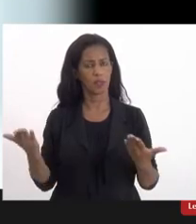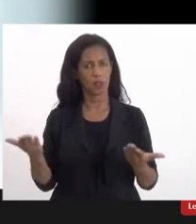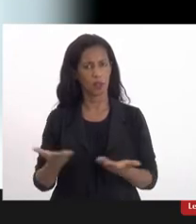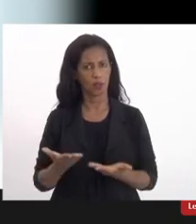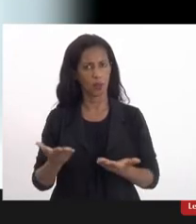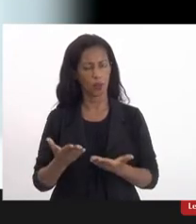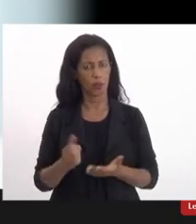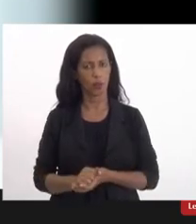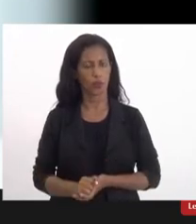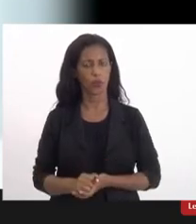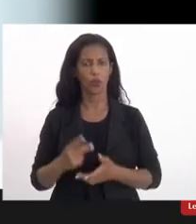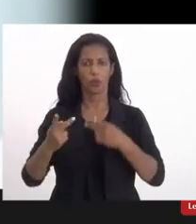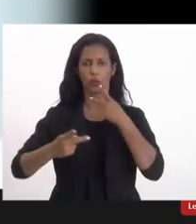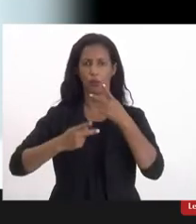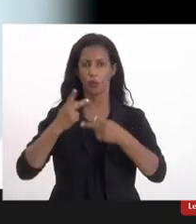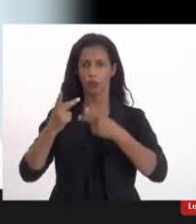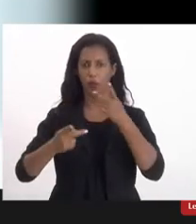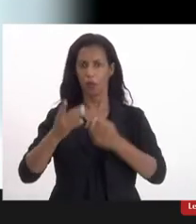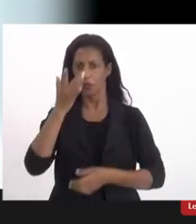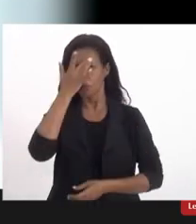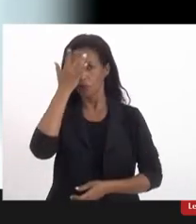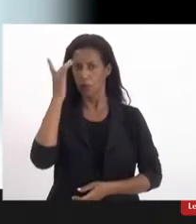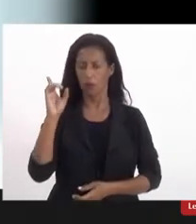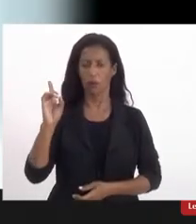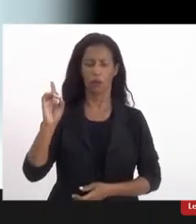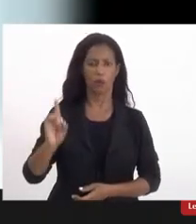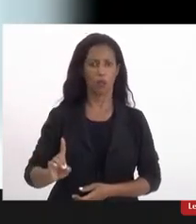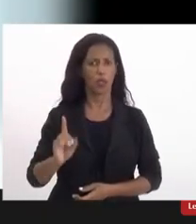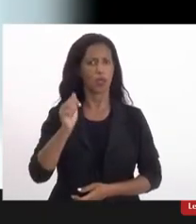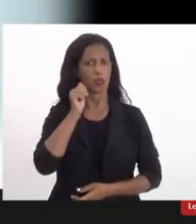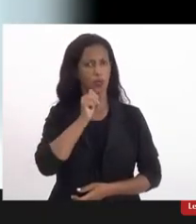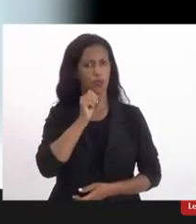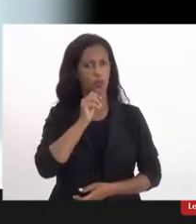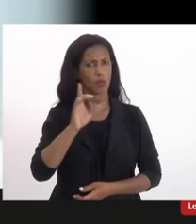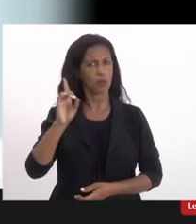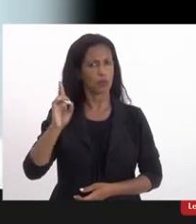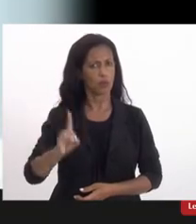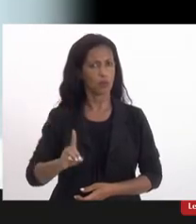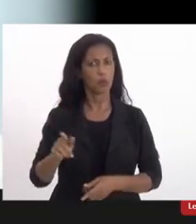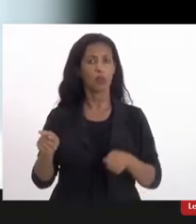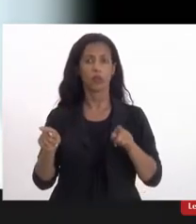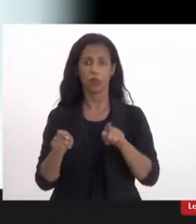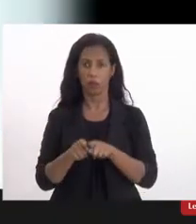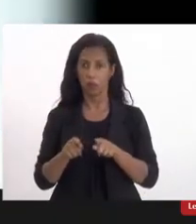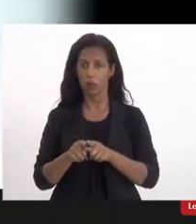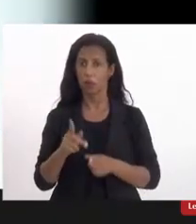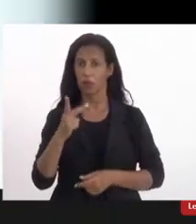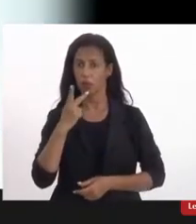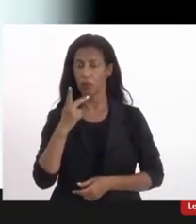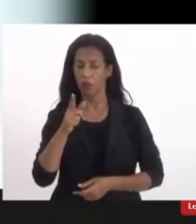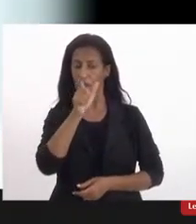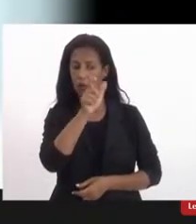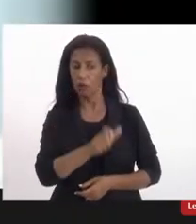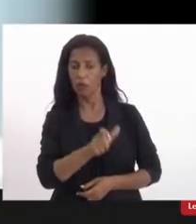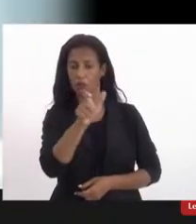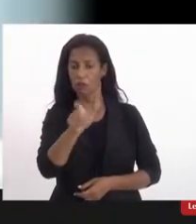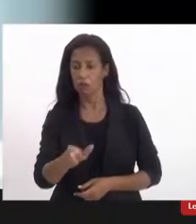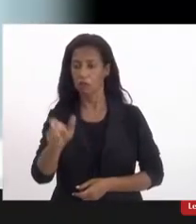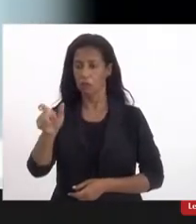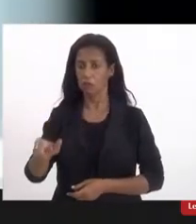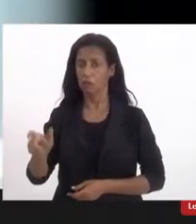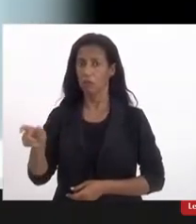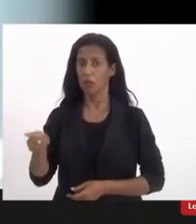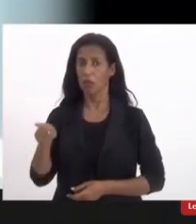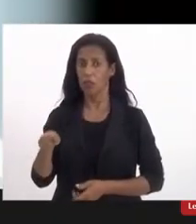quando nós falamos de pessoas com deficiências e mulheres com deficiências, nós também estamos falando dessas pessoas que